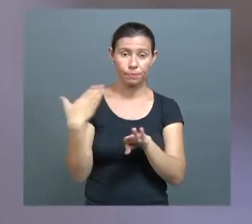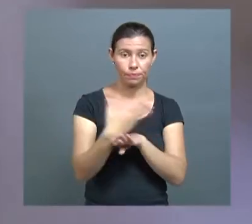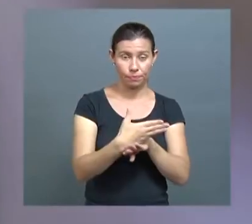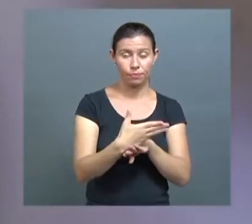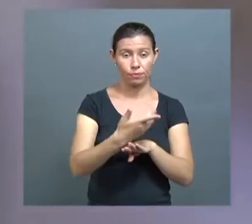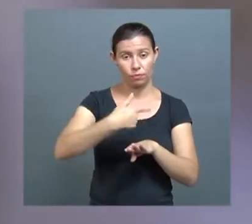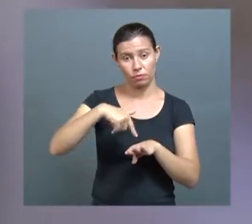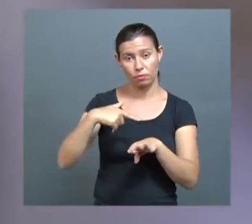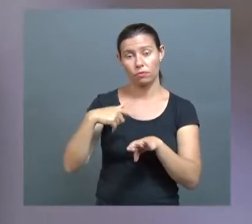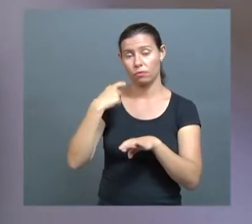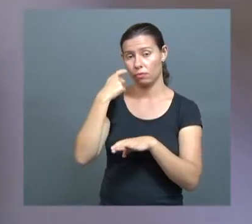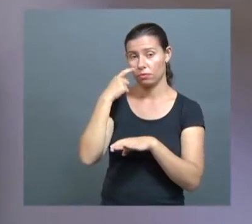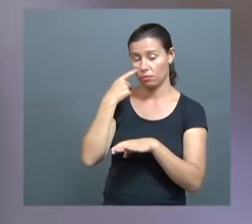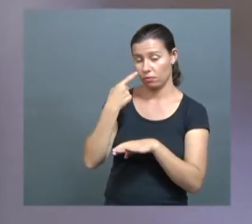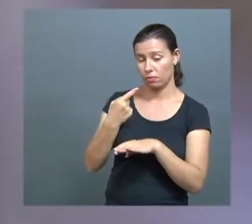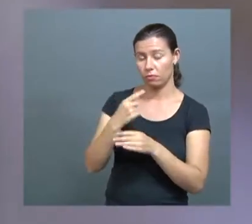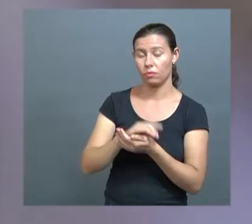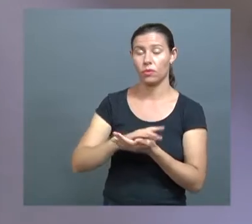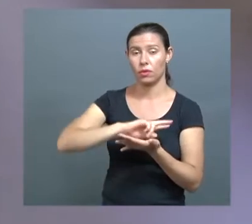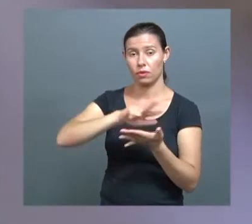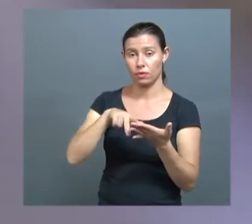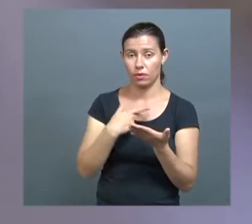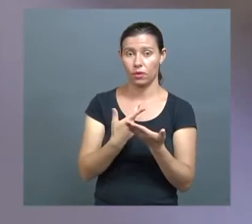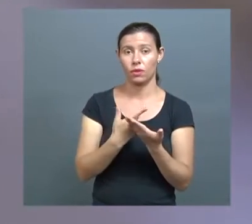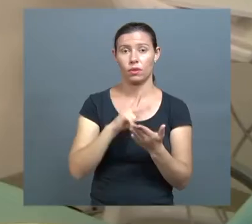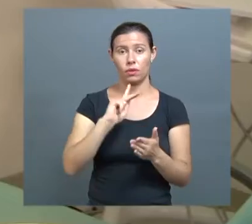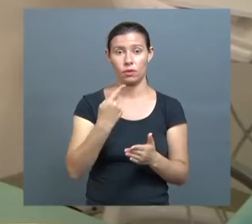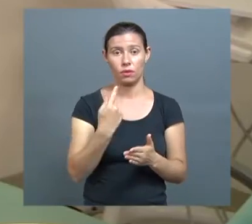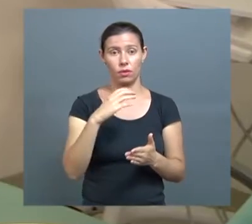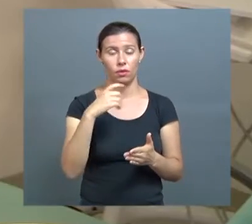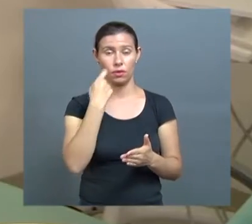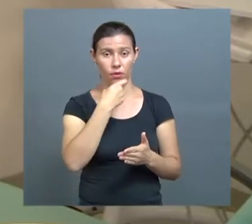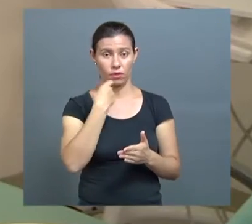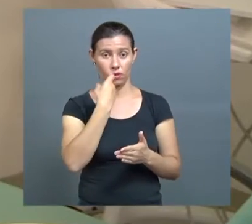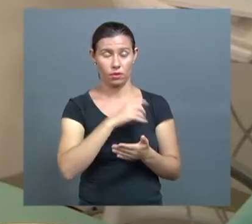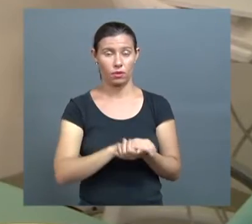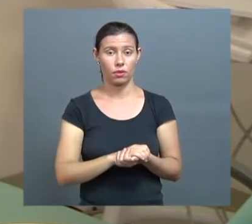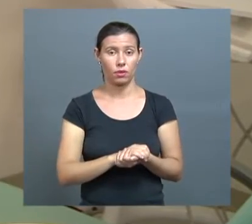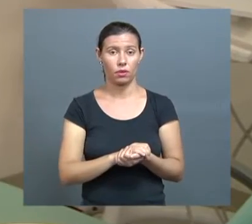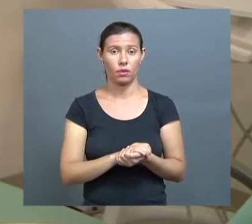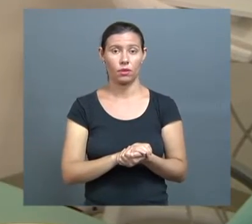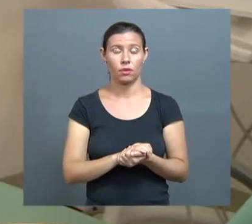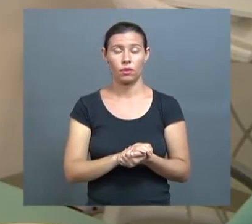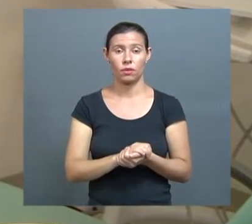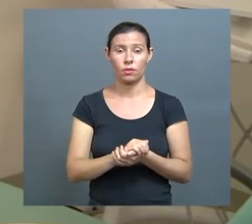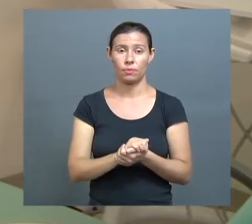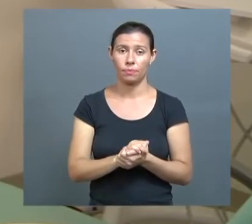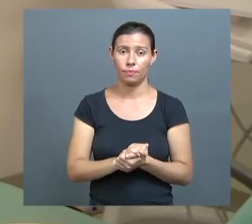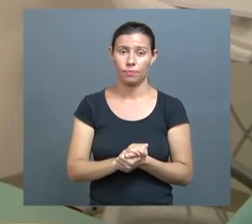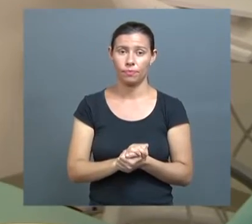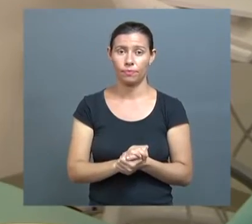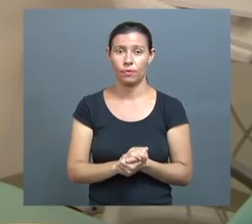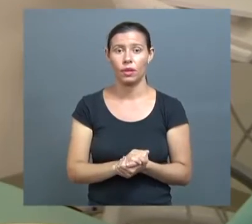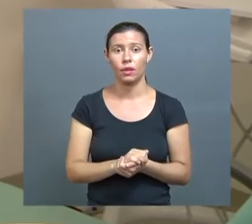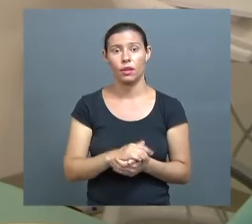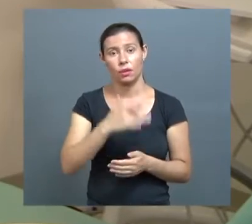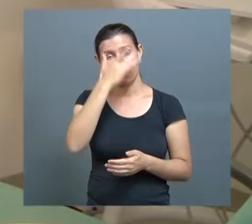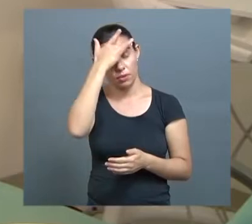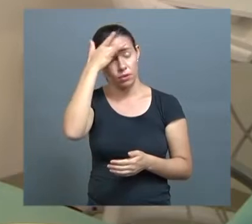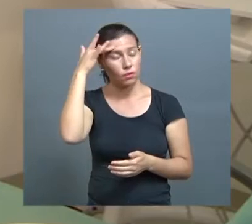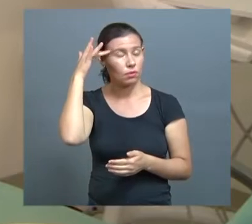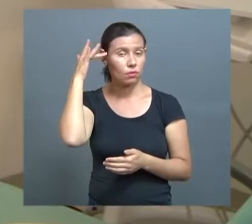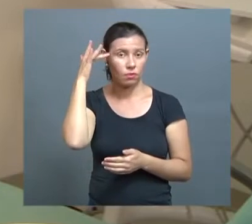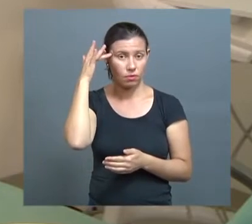em vários serviços que existem dentro do Hospital Odontológico. Um de enorme relevância é o setor de atendimento de pacientes